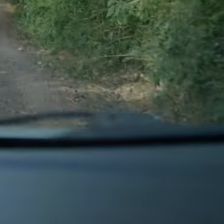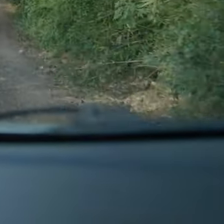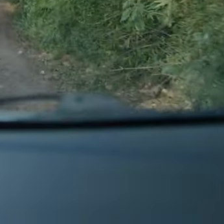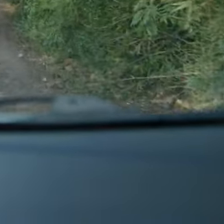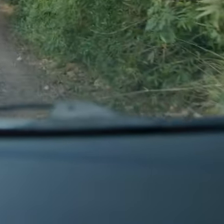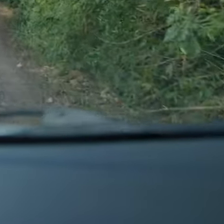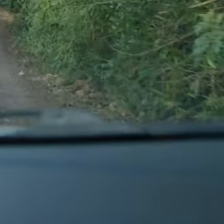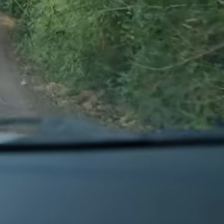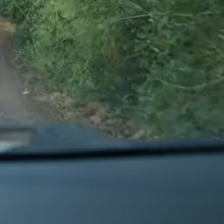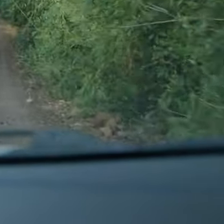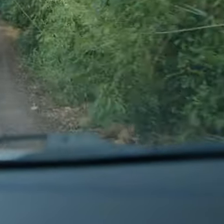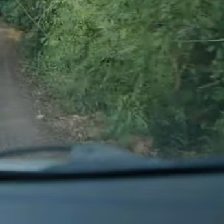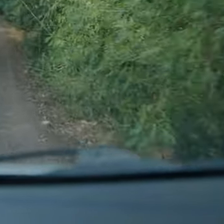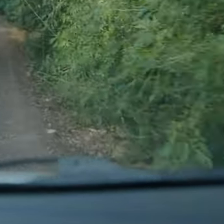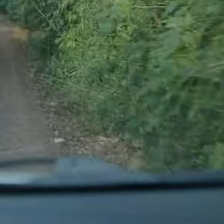Fechada nas margens